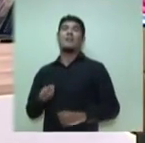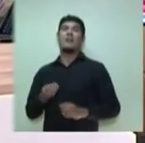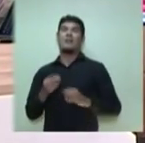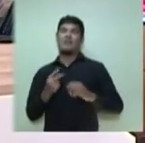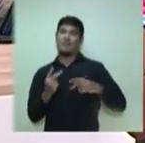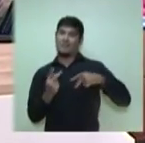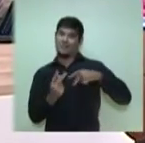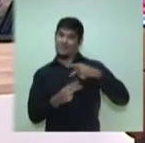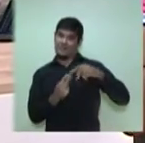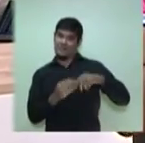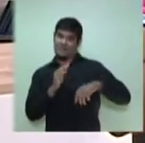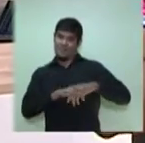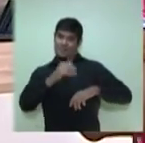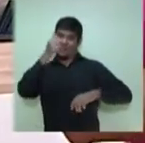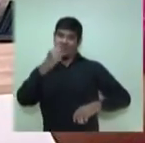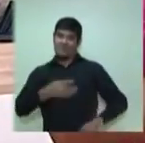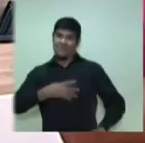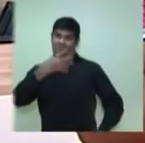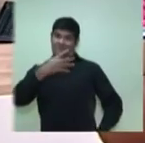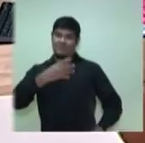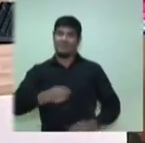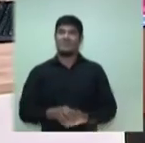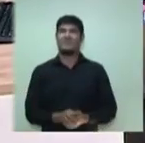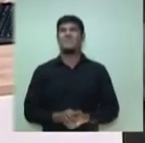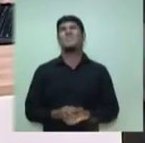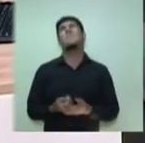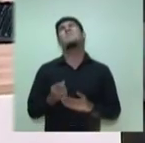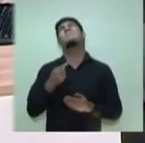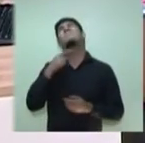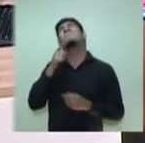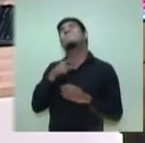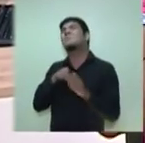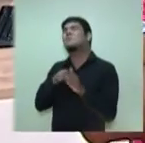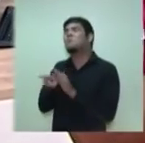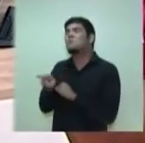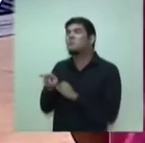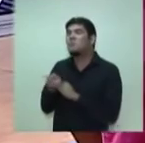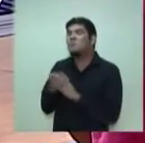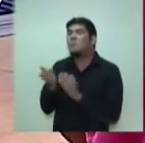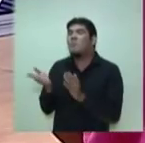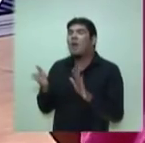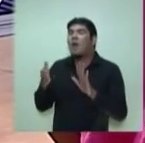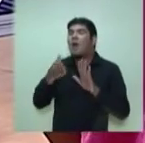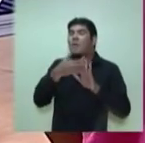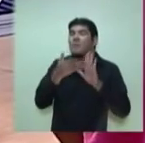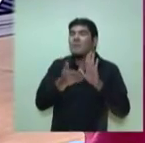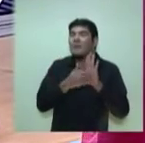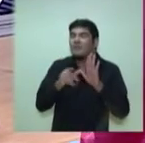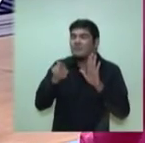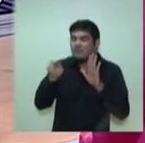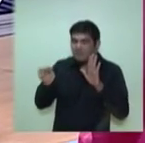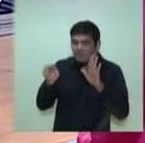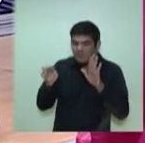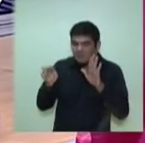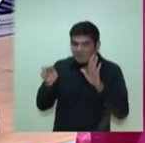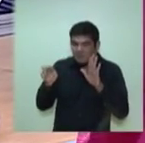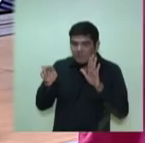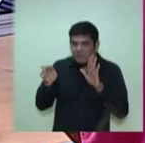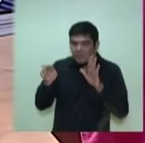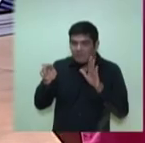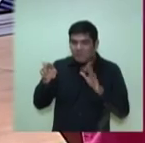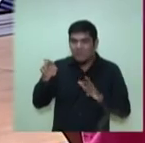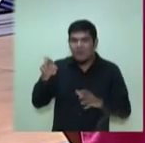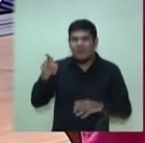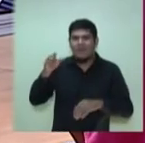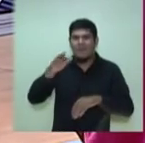4. Qual seria o seu projeto para a implementação da segurança